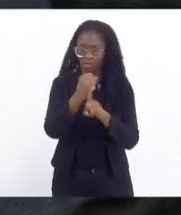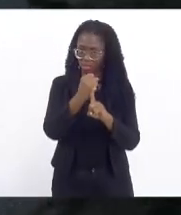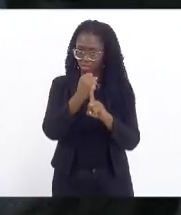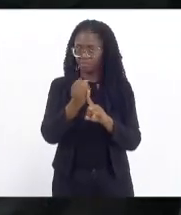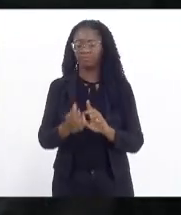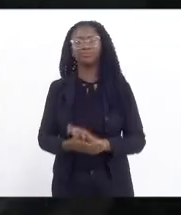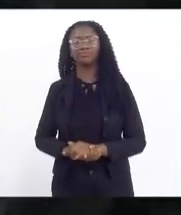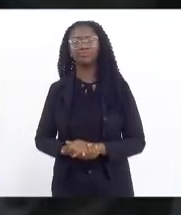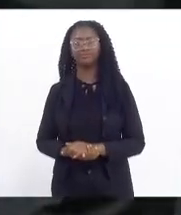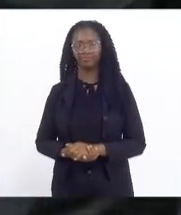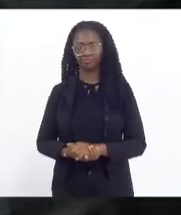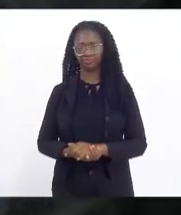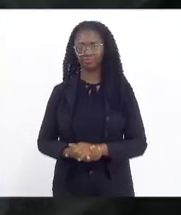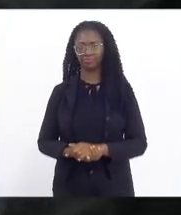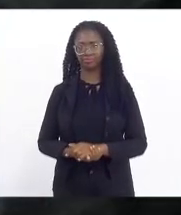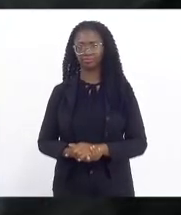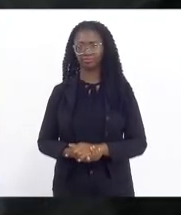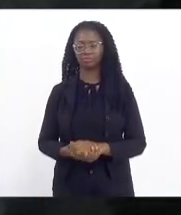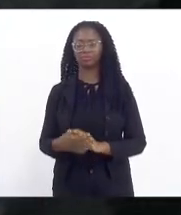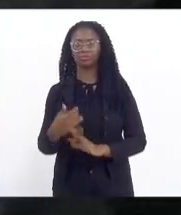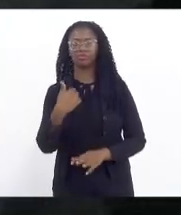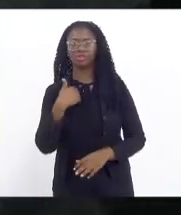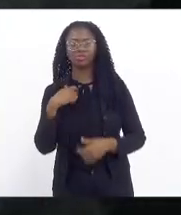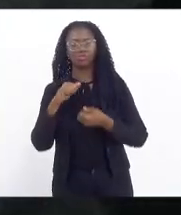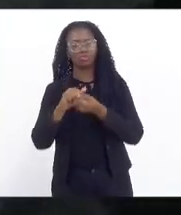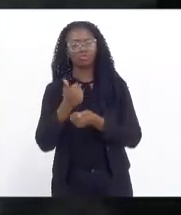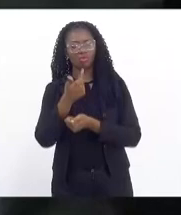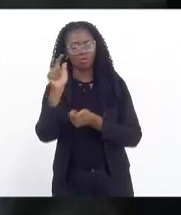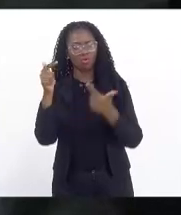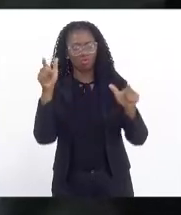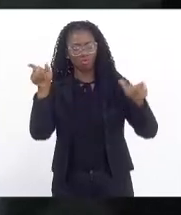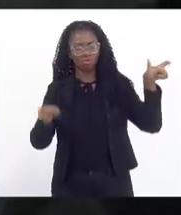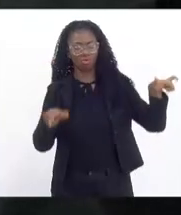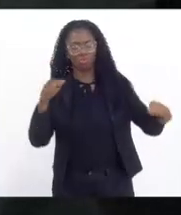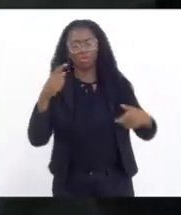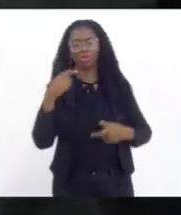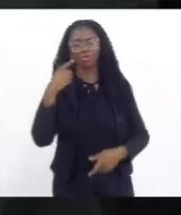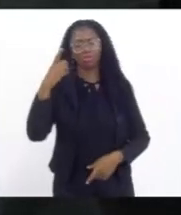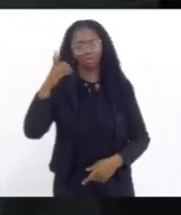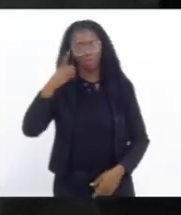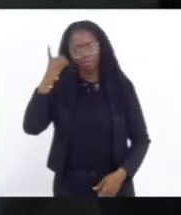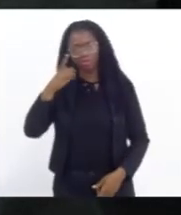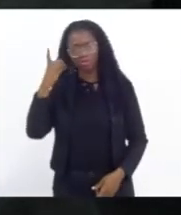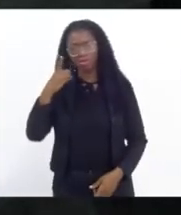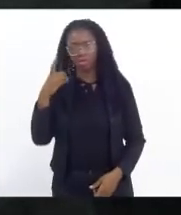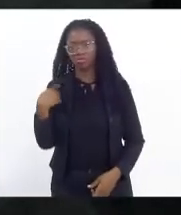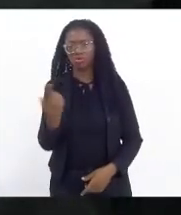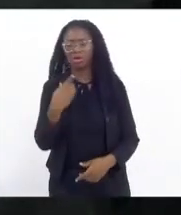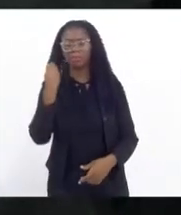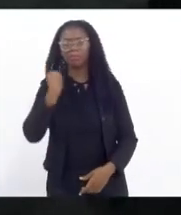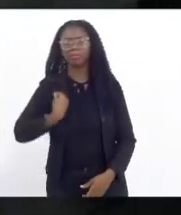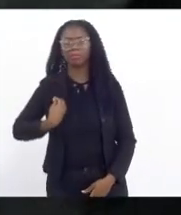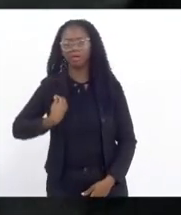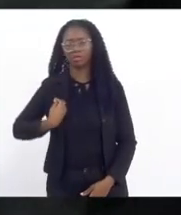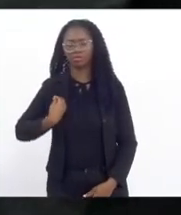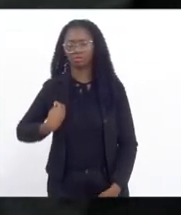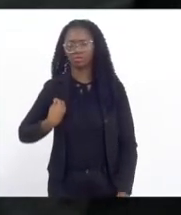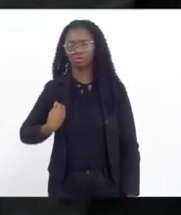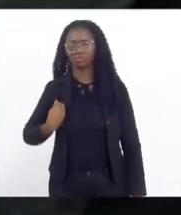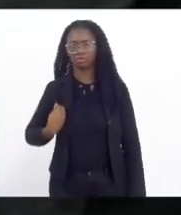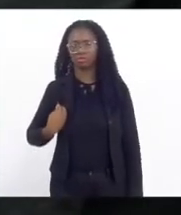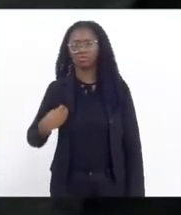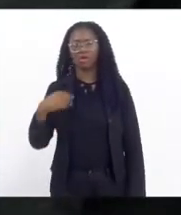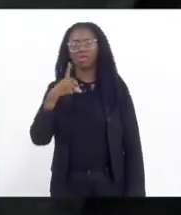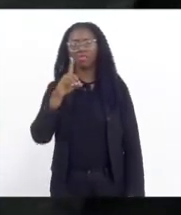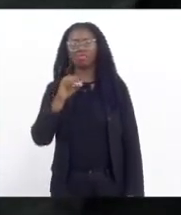eu e outros parlamentares, outros parlamentares, participamos do lançamento do dossiê Mulher 2020.